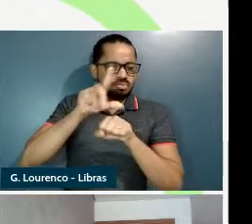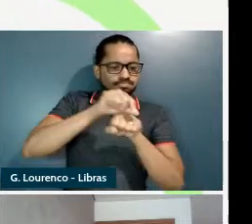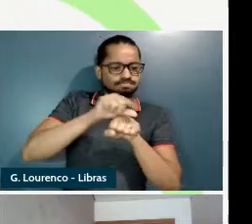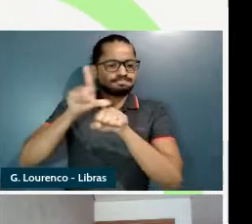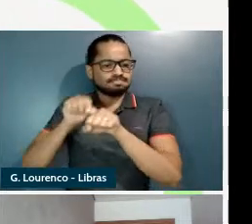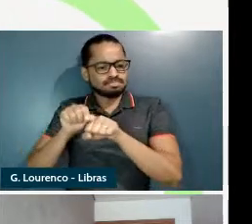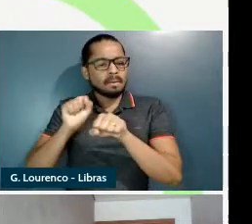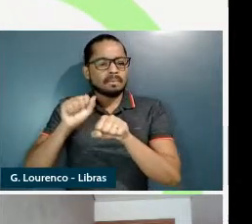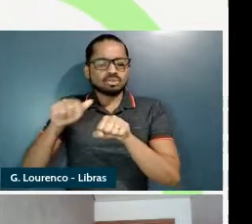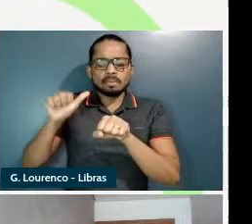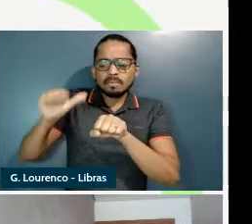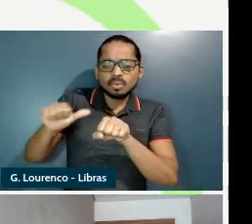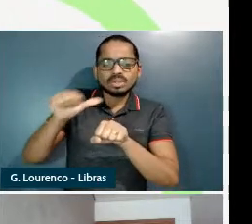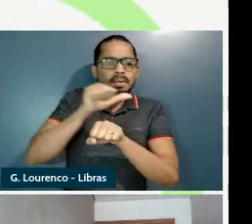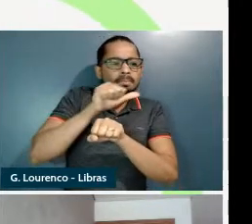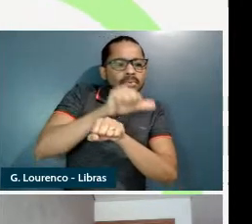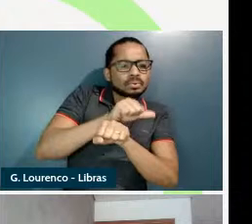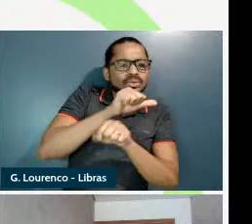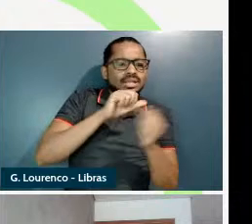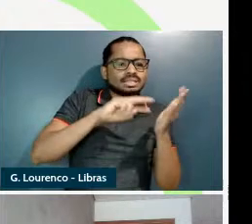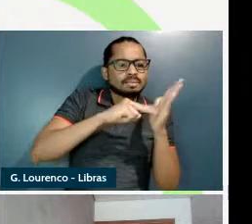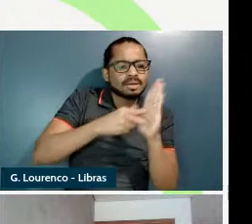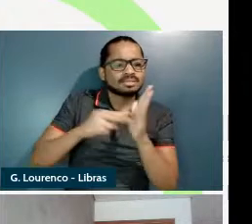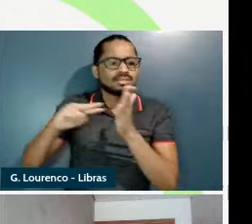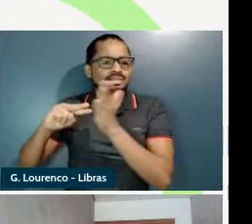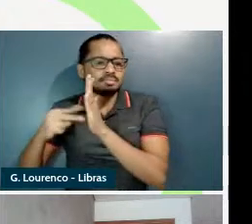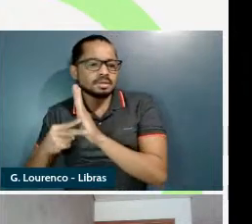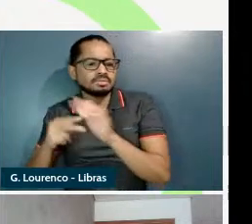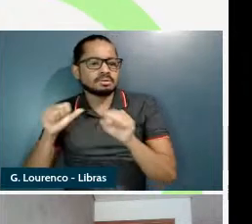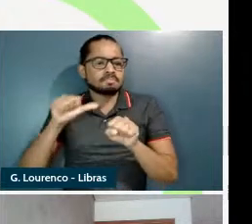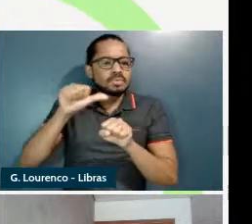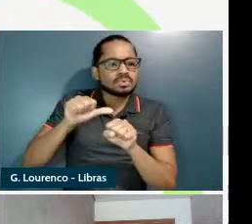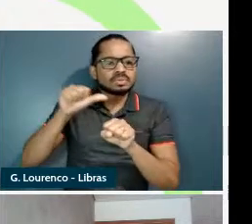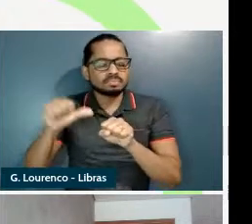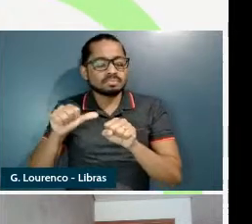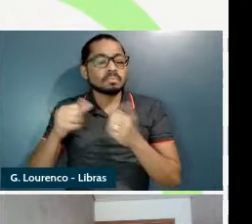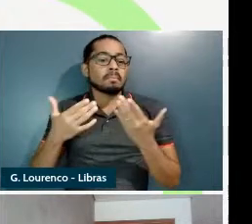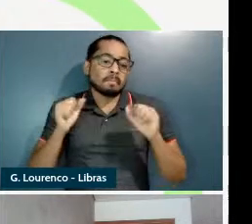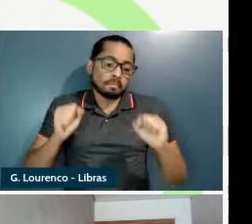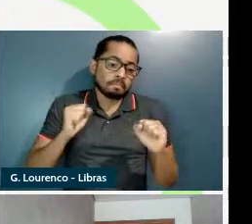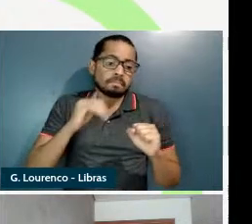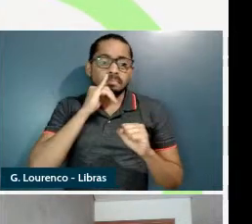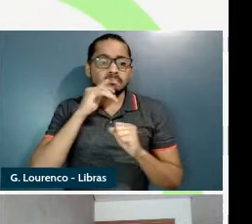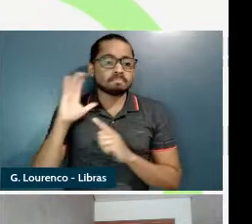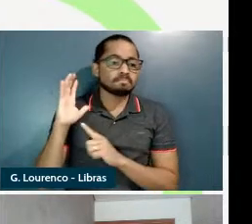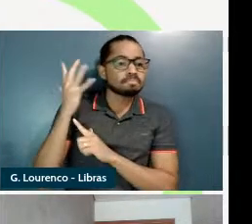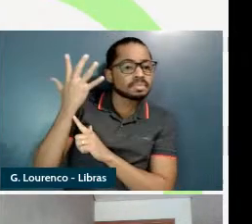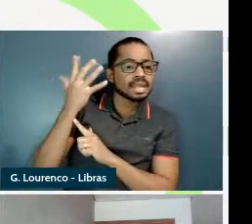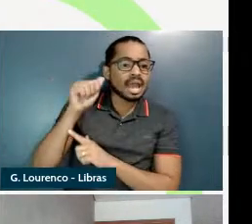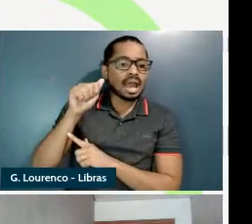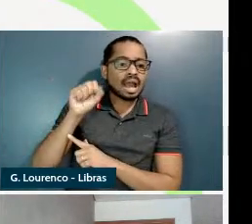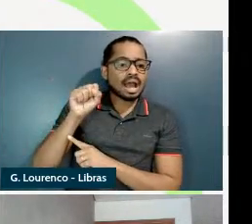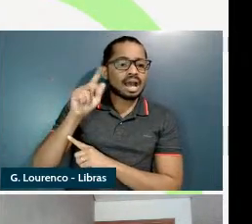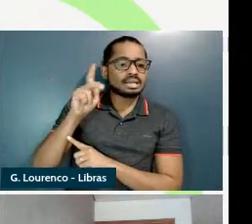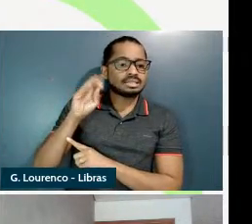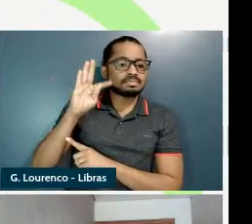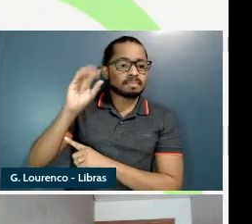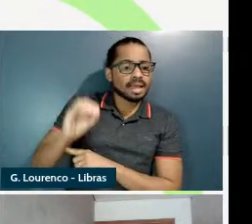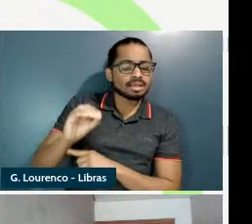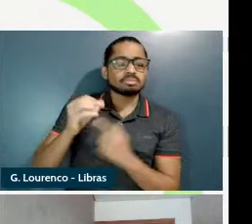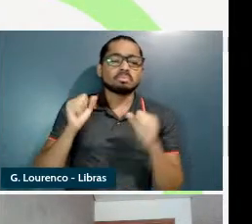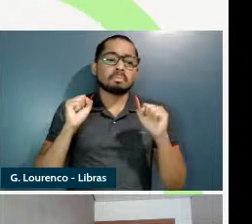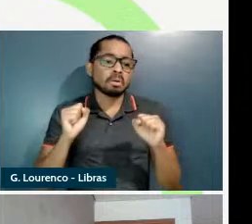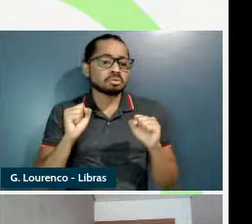uma série de motivações pode ser por motivações aspectuais por motivações de restrição selecional entre